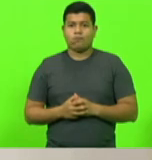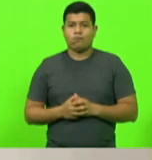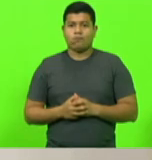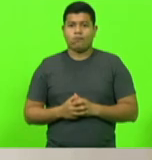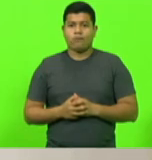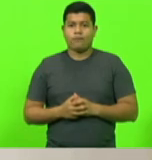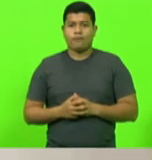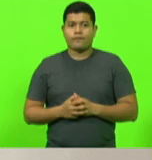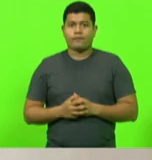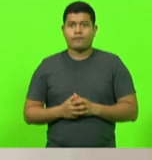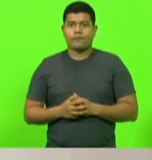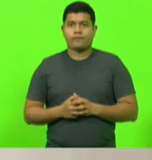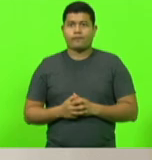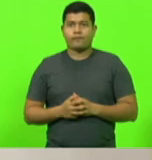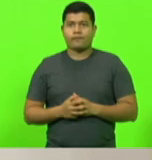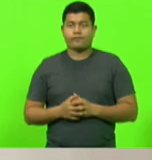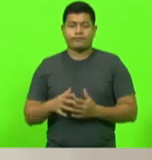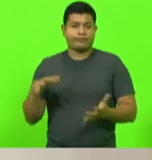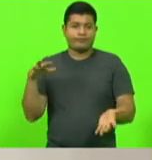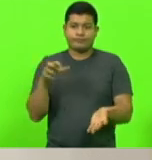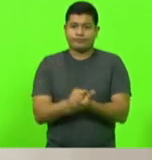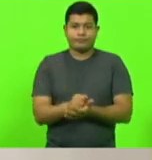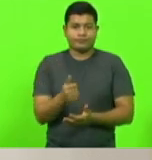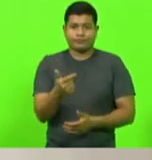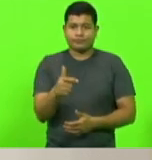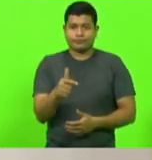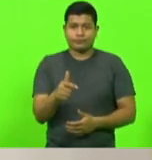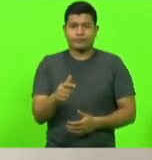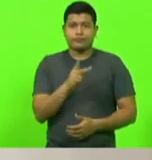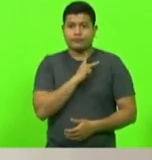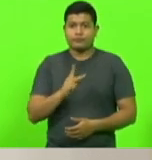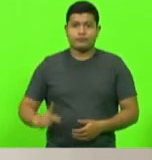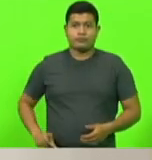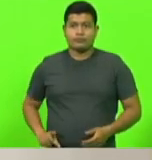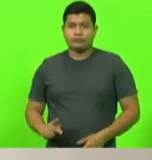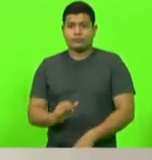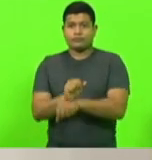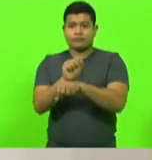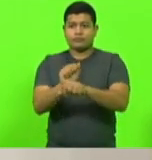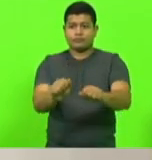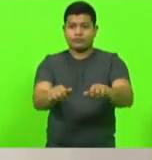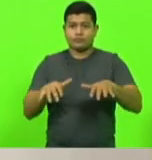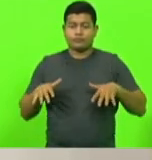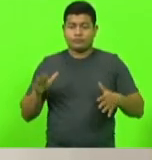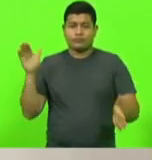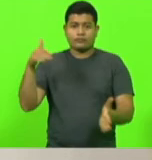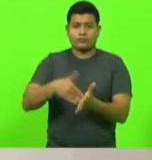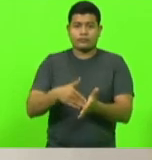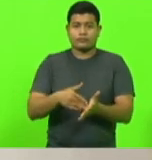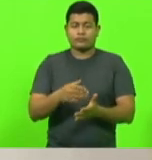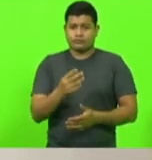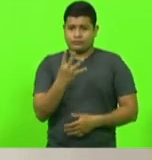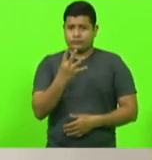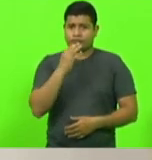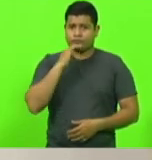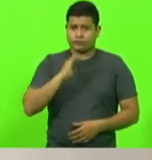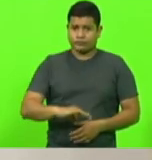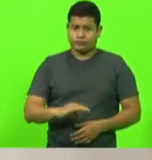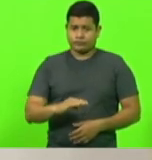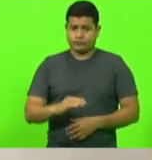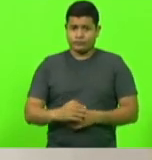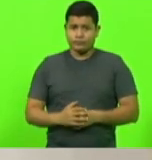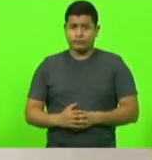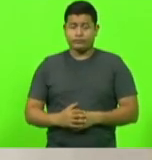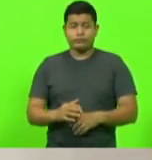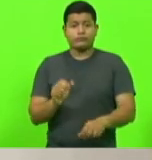não havendo deputados inscritos, esta presidência suspende a sessão até as dezesseis horas. Está